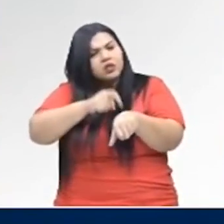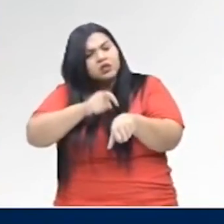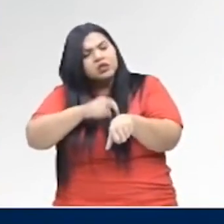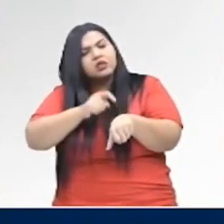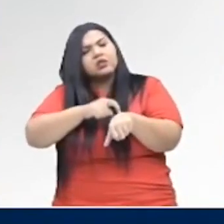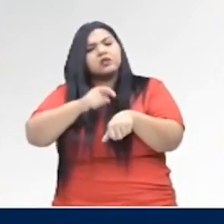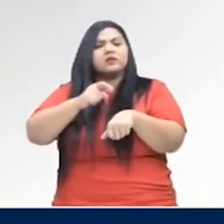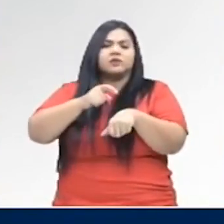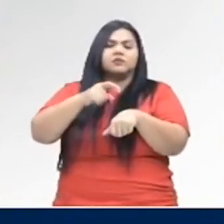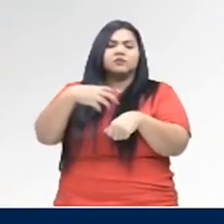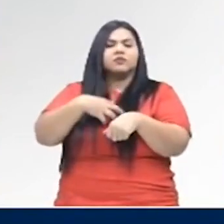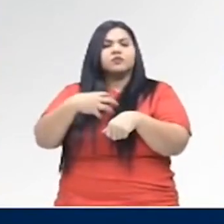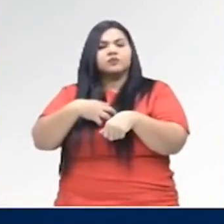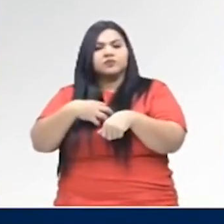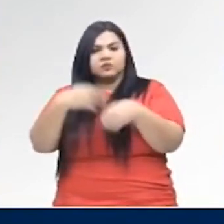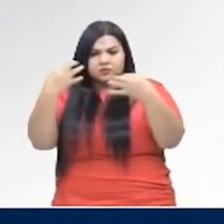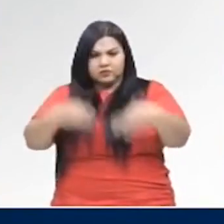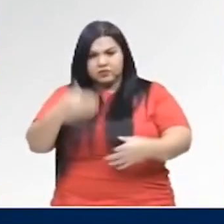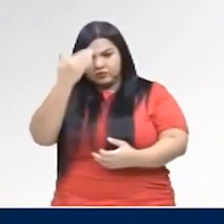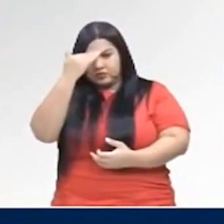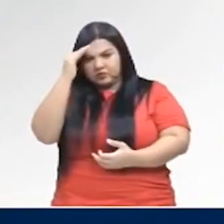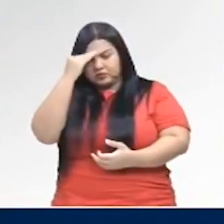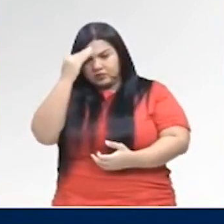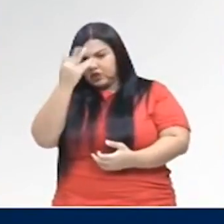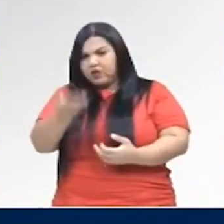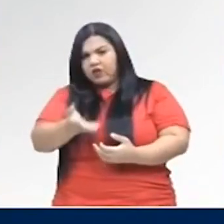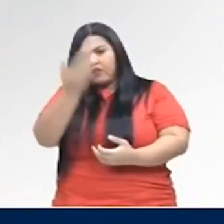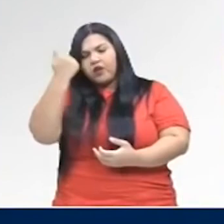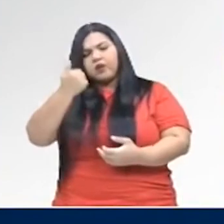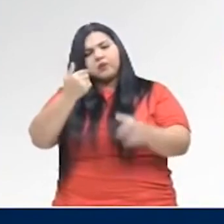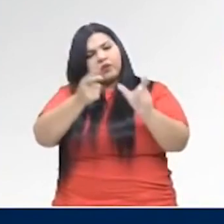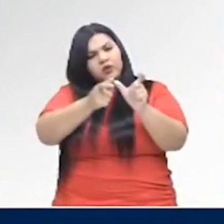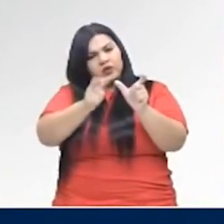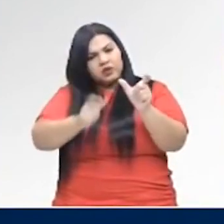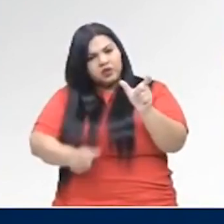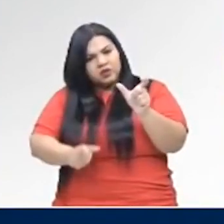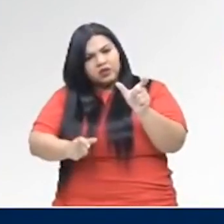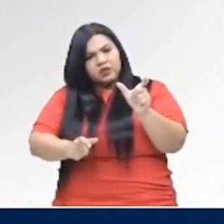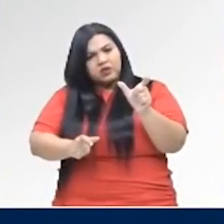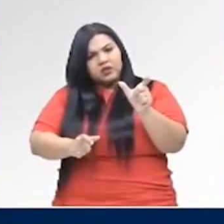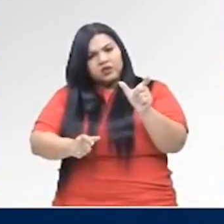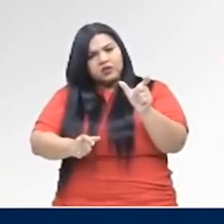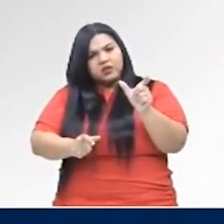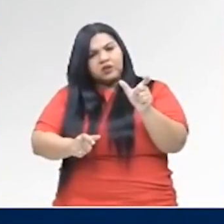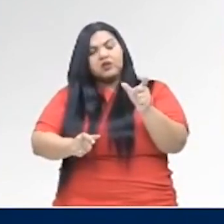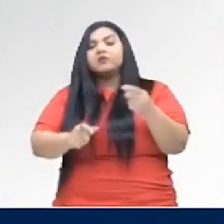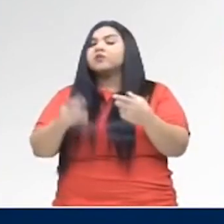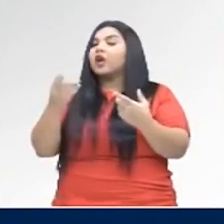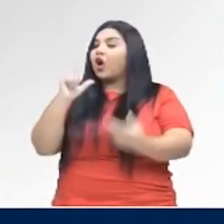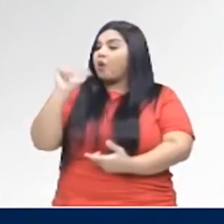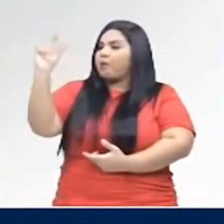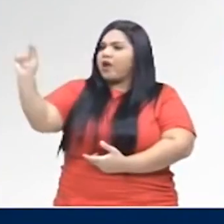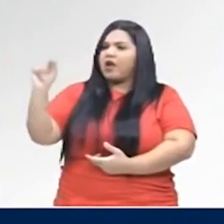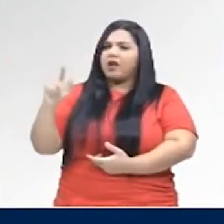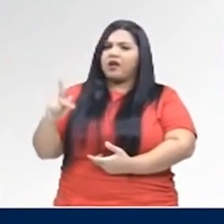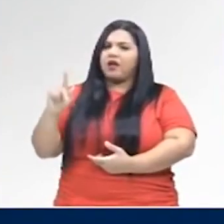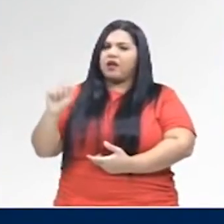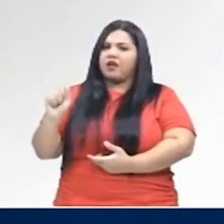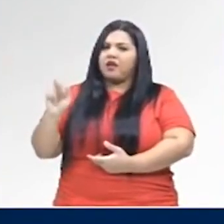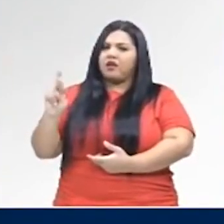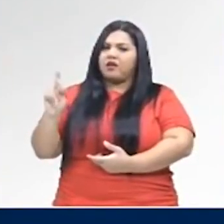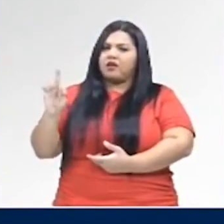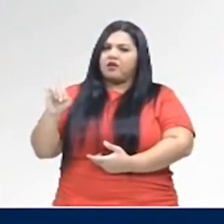o tempo. Certo? Você já entendeu? Então, vamos conjugar este verbo aqui, o verbo partir, que é um verbo regular.